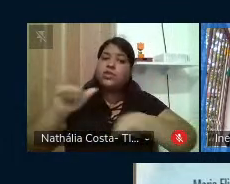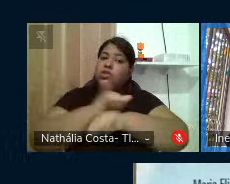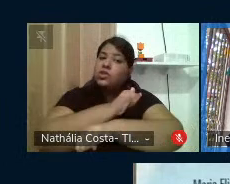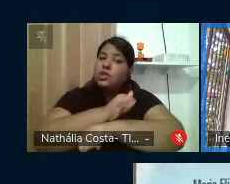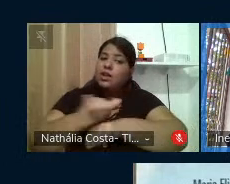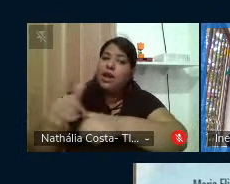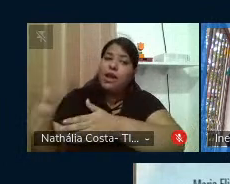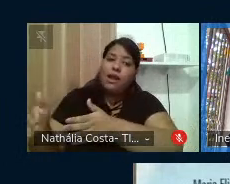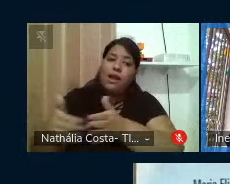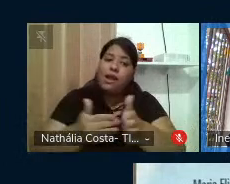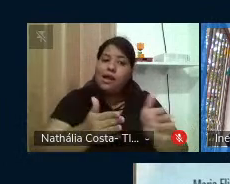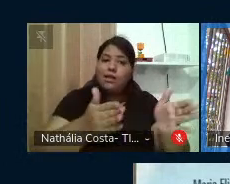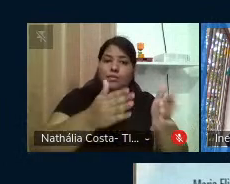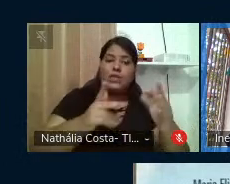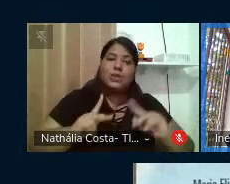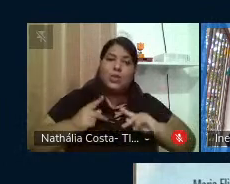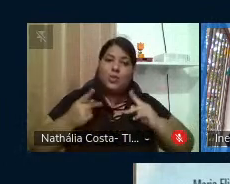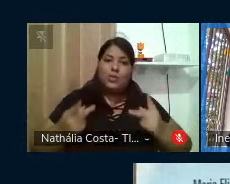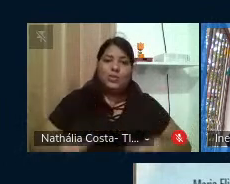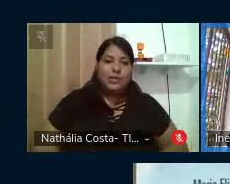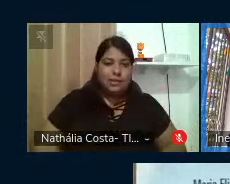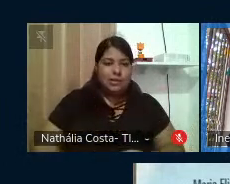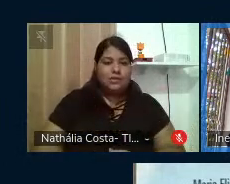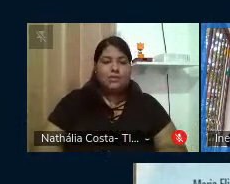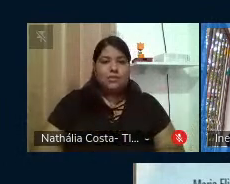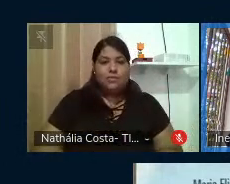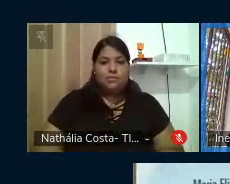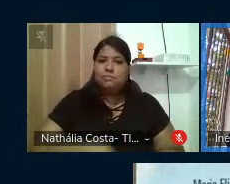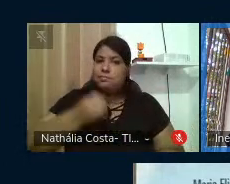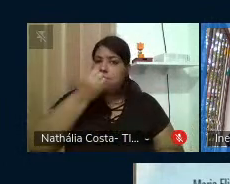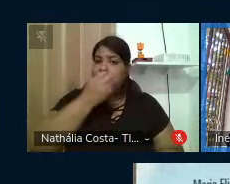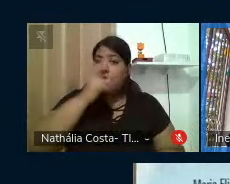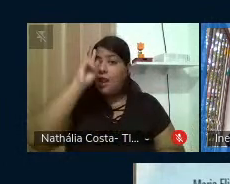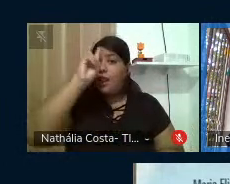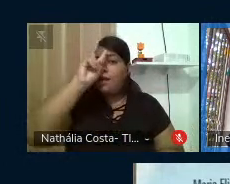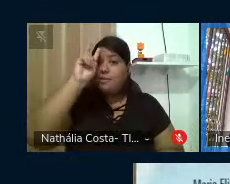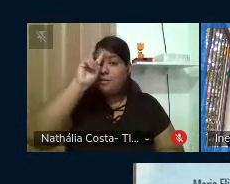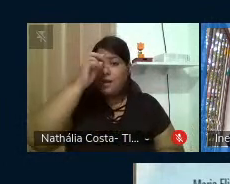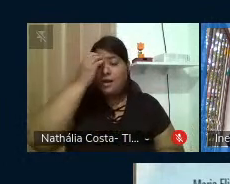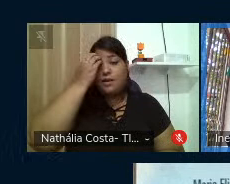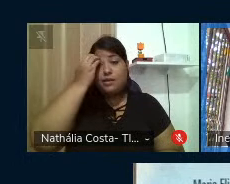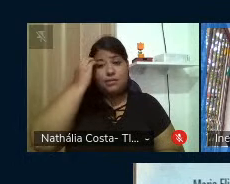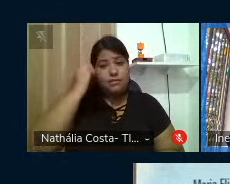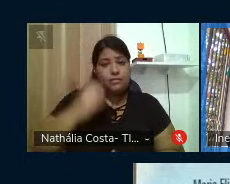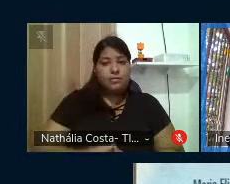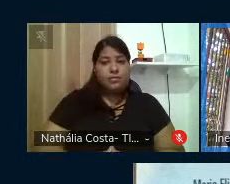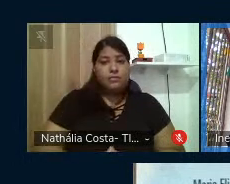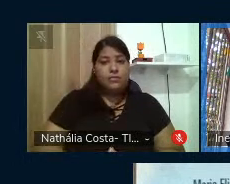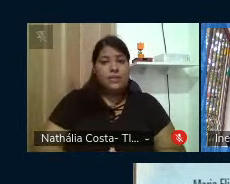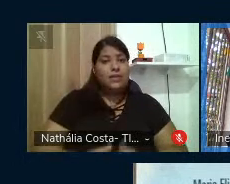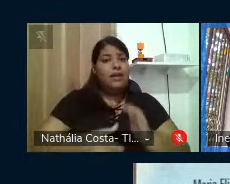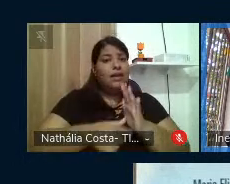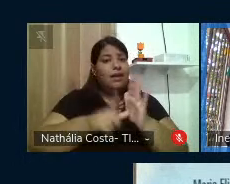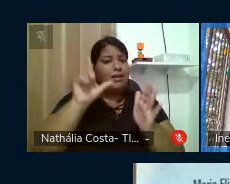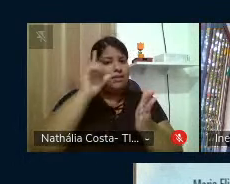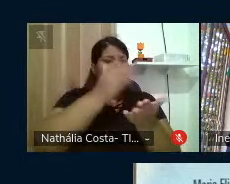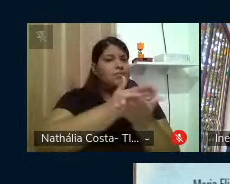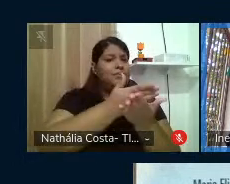construção da dignidade humana. É bom lembrar que, antes mesmo de ser deflagrada a pandemia,